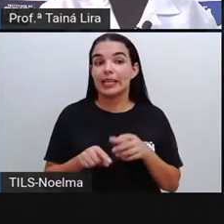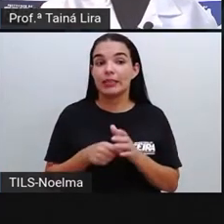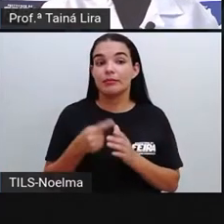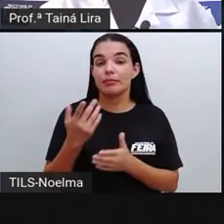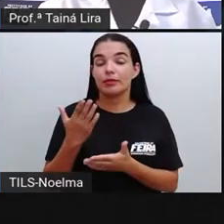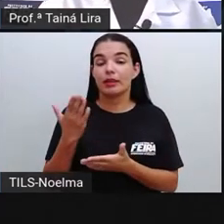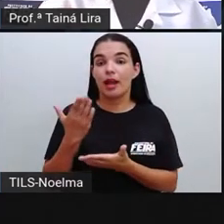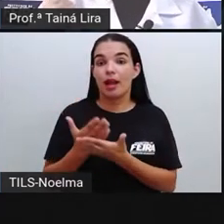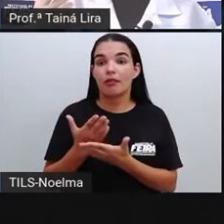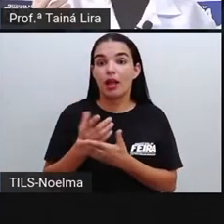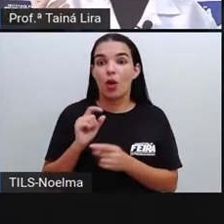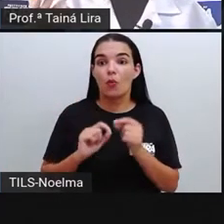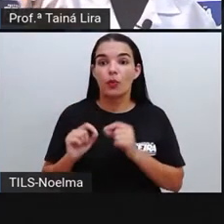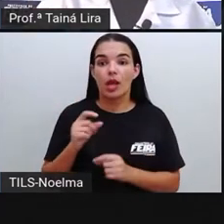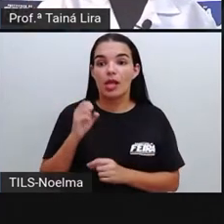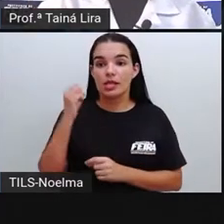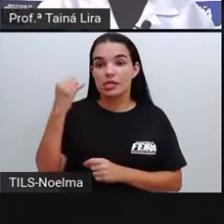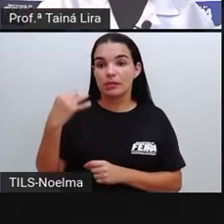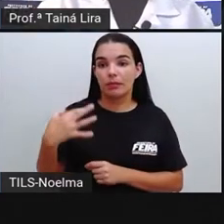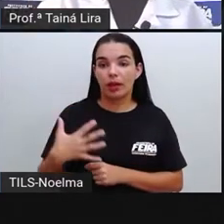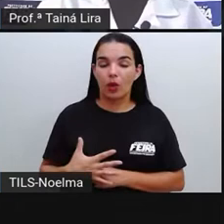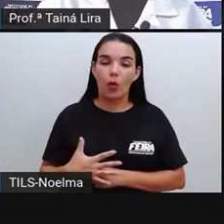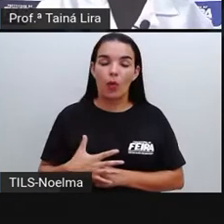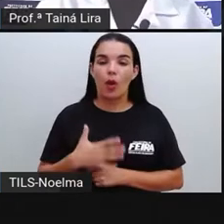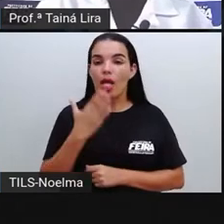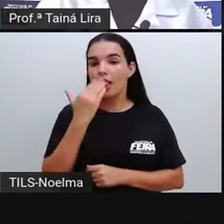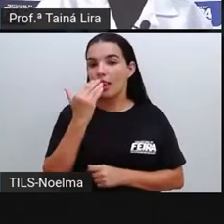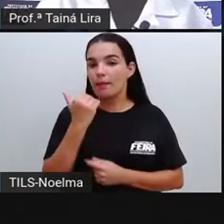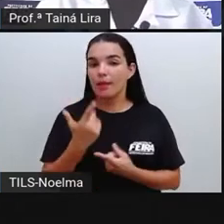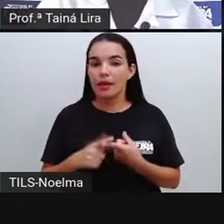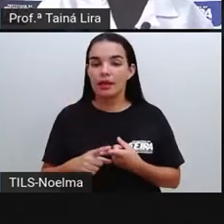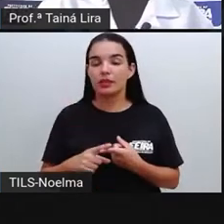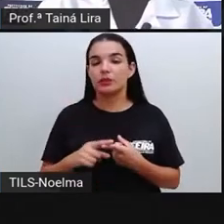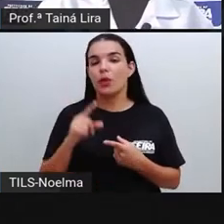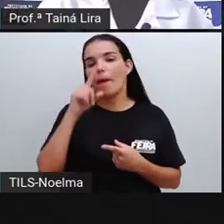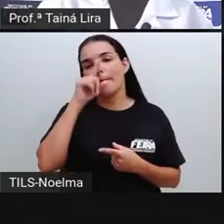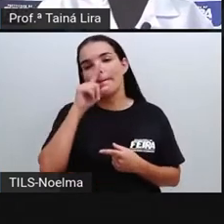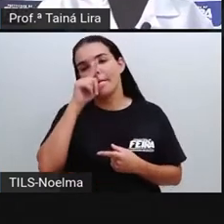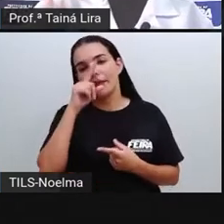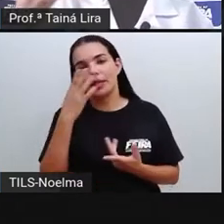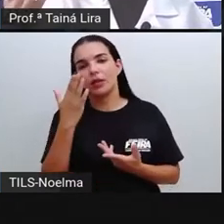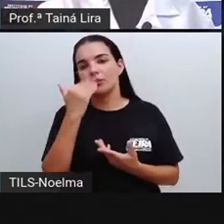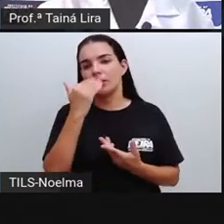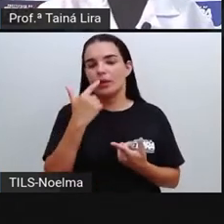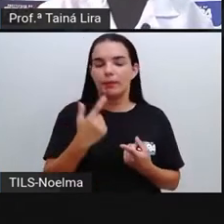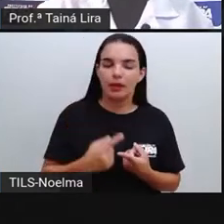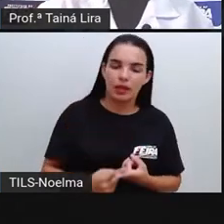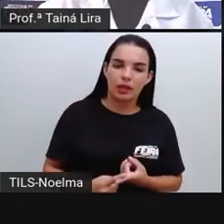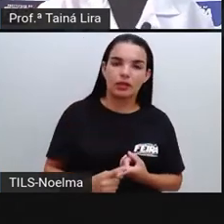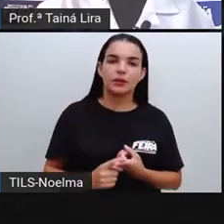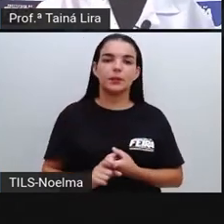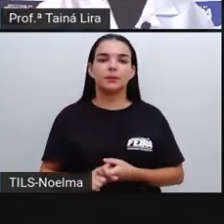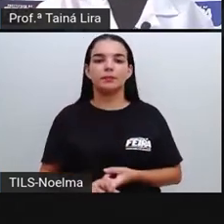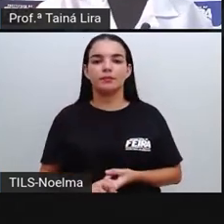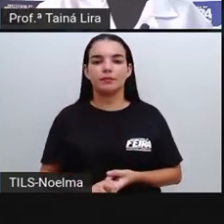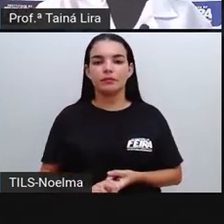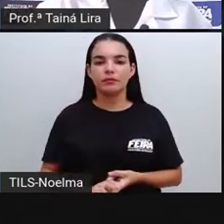parte da nossa aula sobre os alimentos, né? Os perigos aí dos alimentos industrializados,